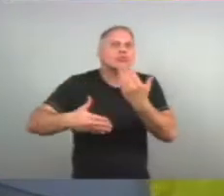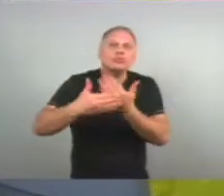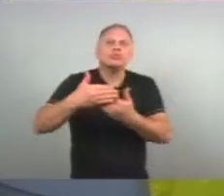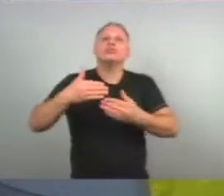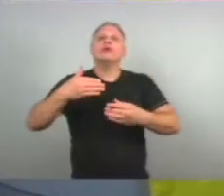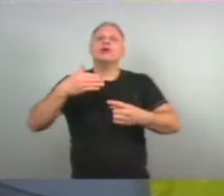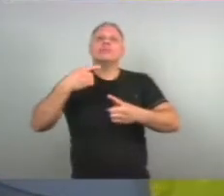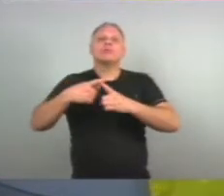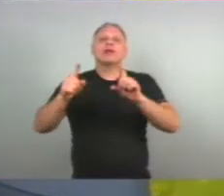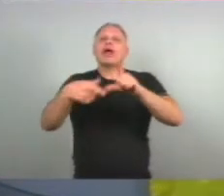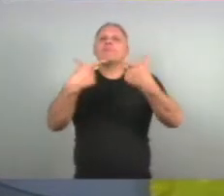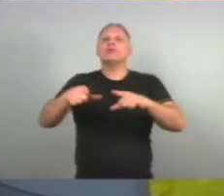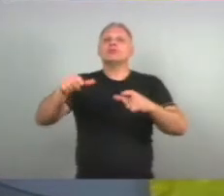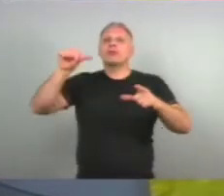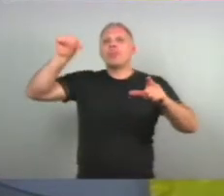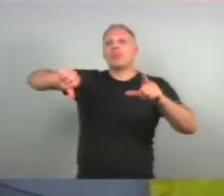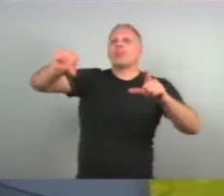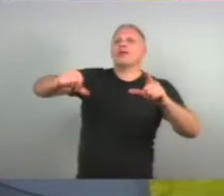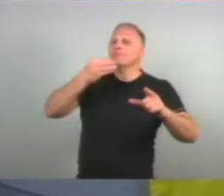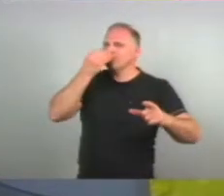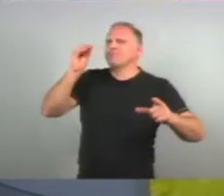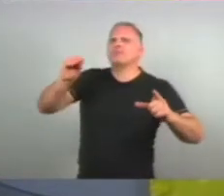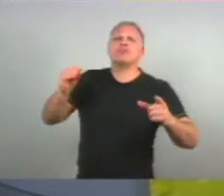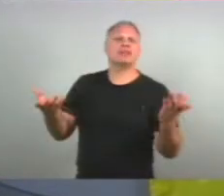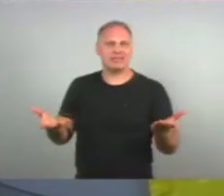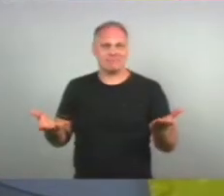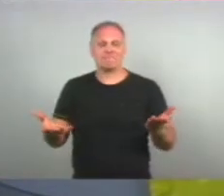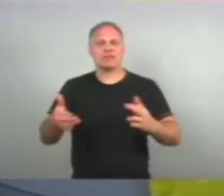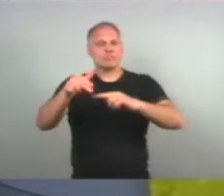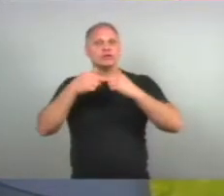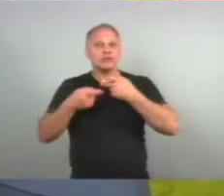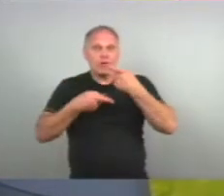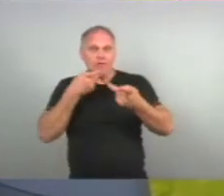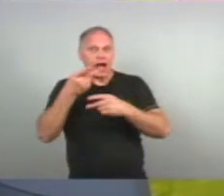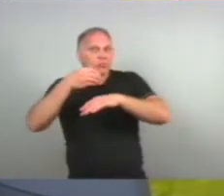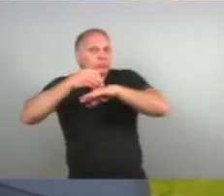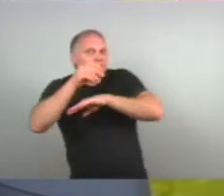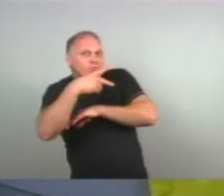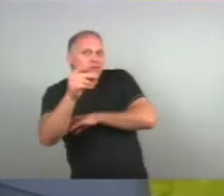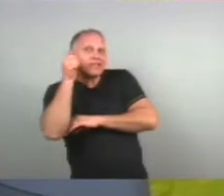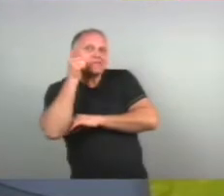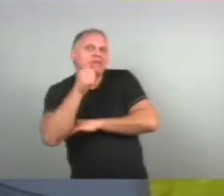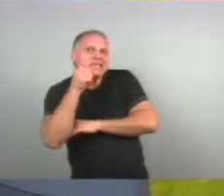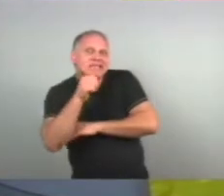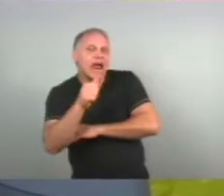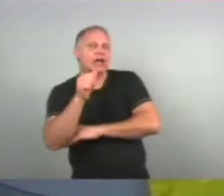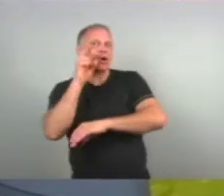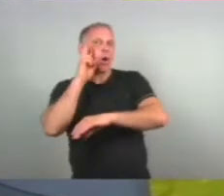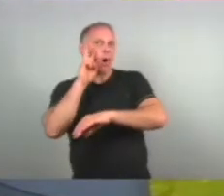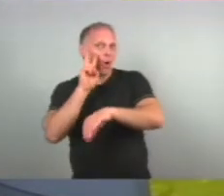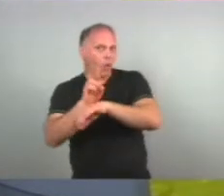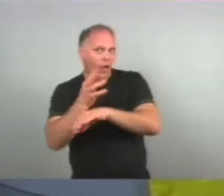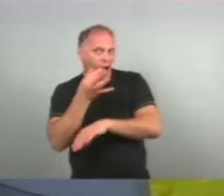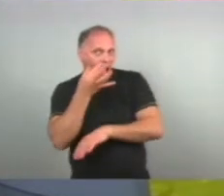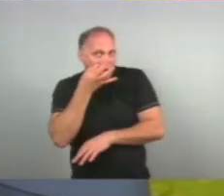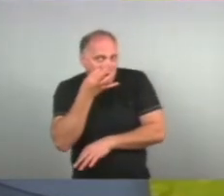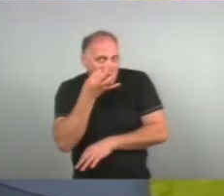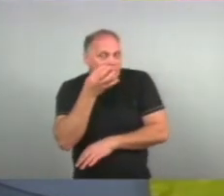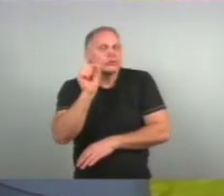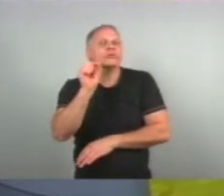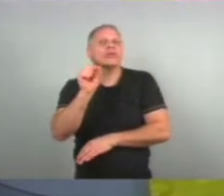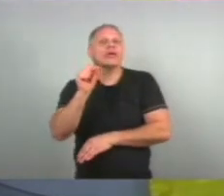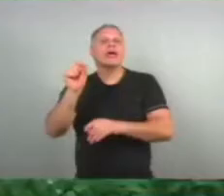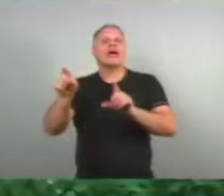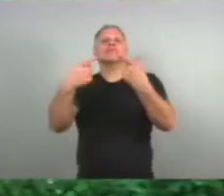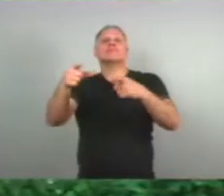Então eu Eu diria Para essas Mulheres Essas meninas Né? Que prestem Mais atenção No que